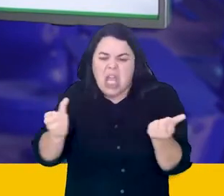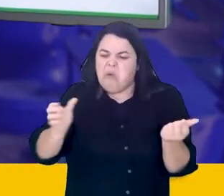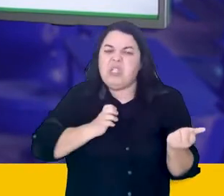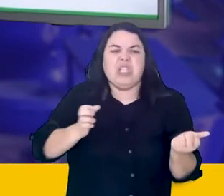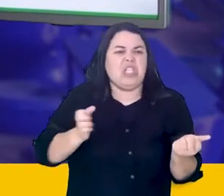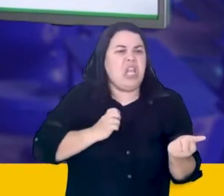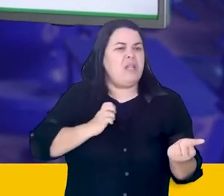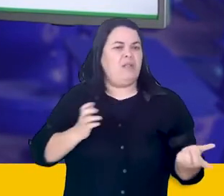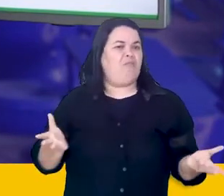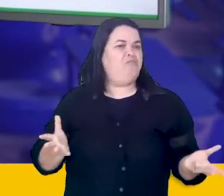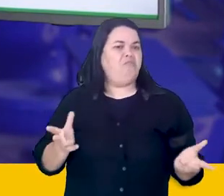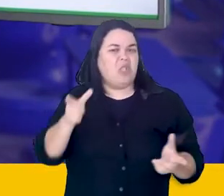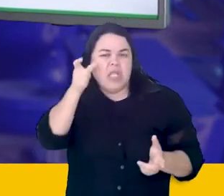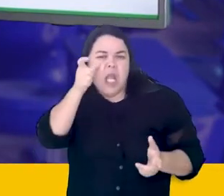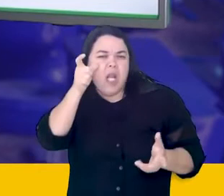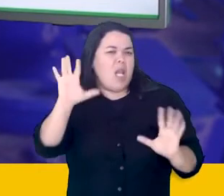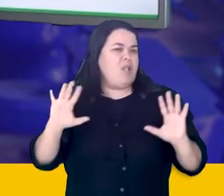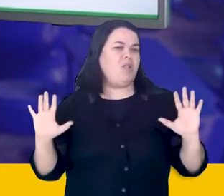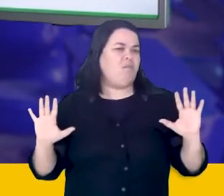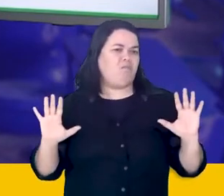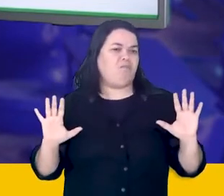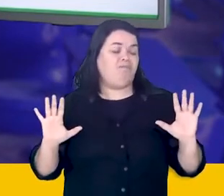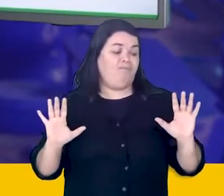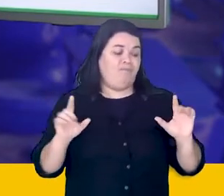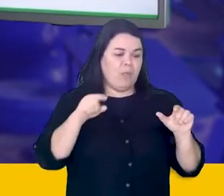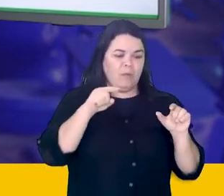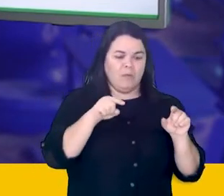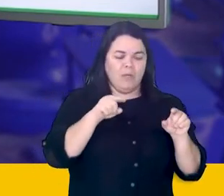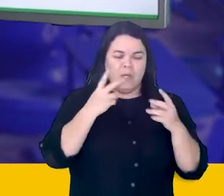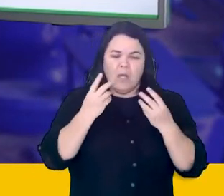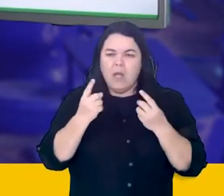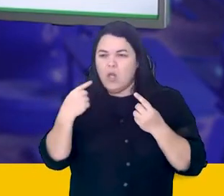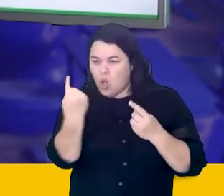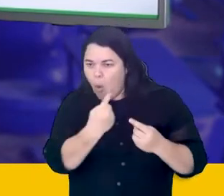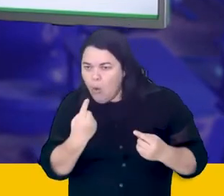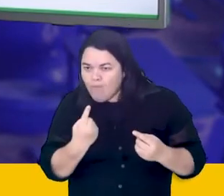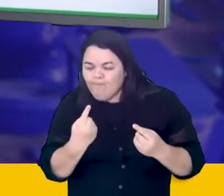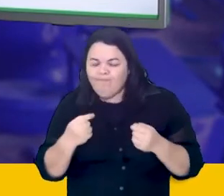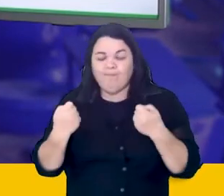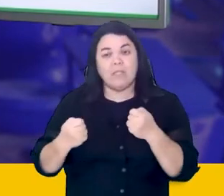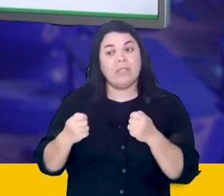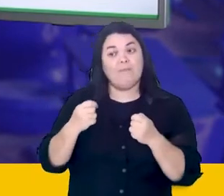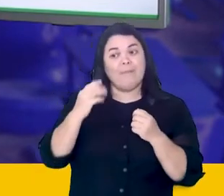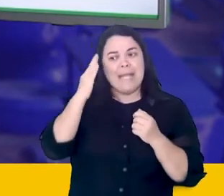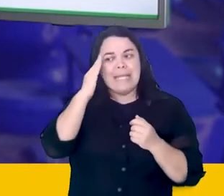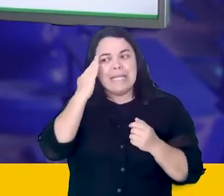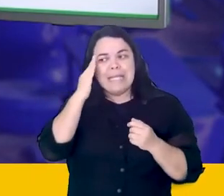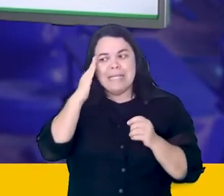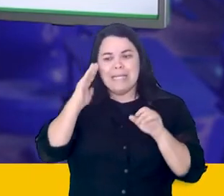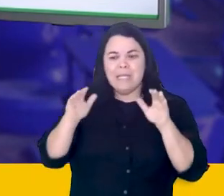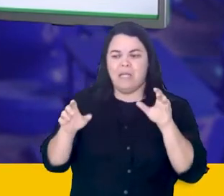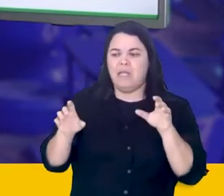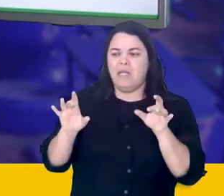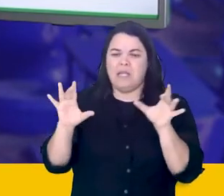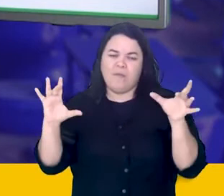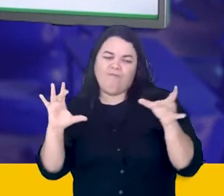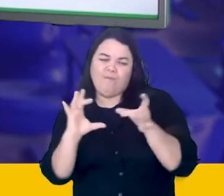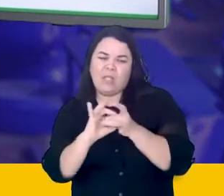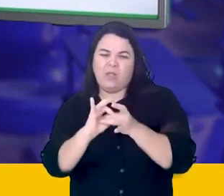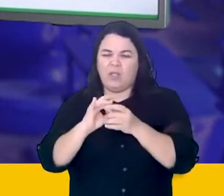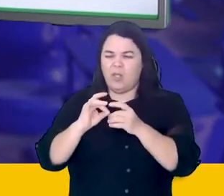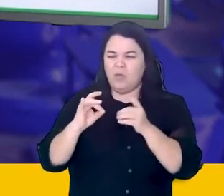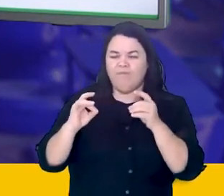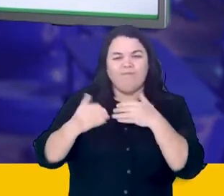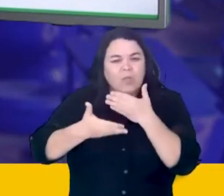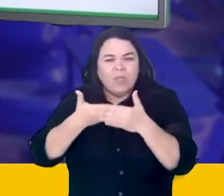nesse nosso material é entender que a conexão que vai sendo feita entre essas sociedades nem sempre foi benéfica.